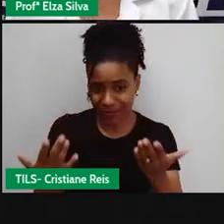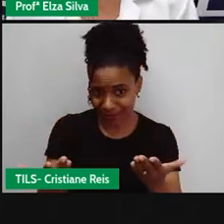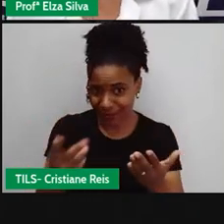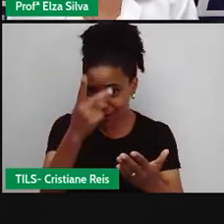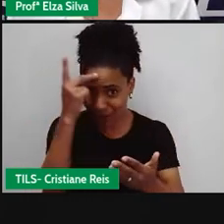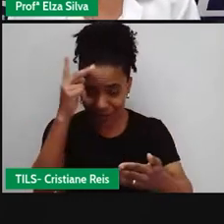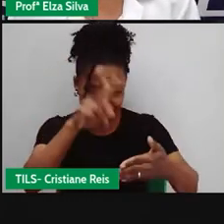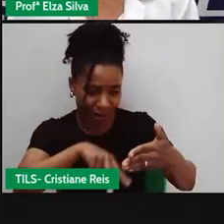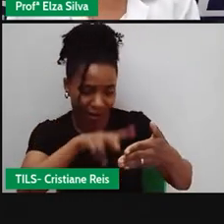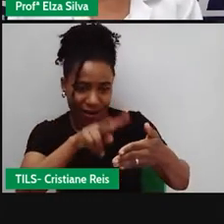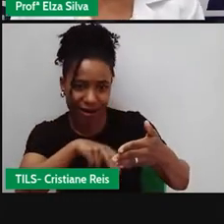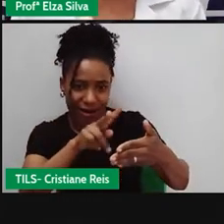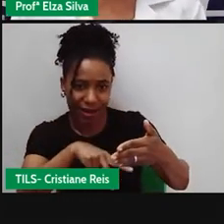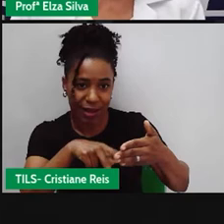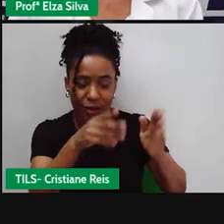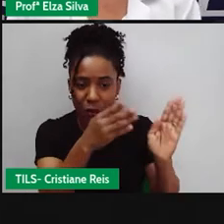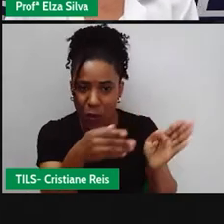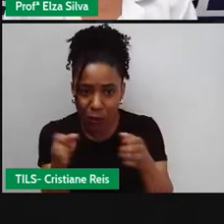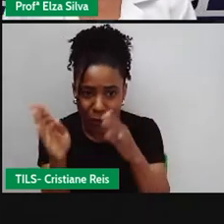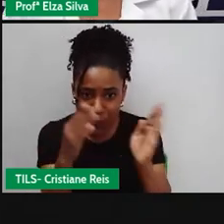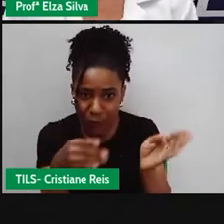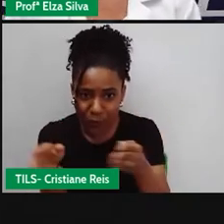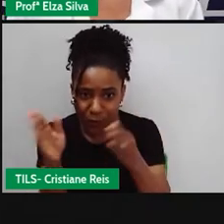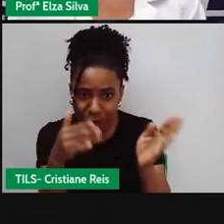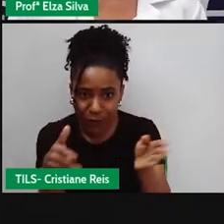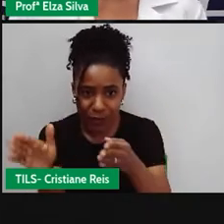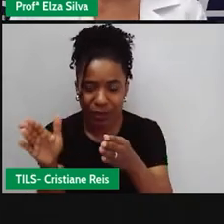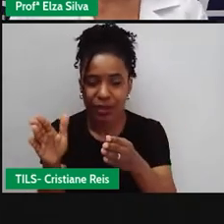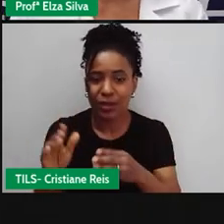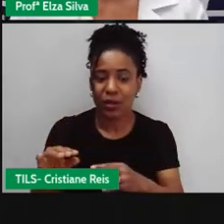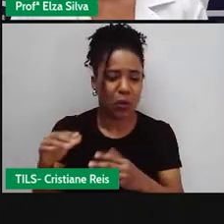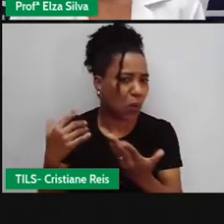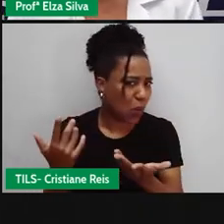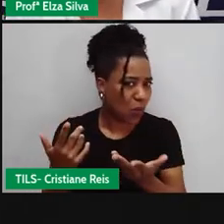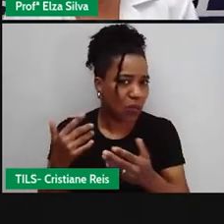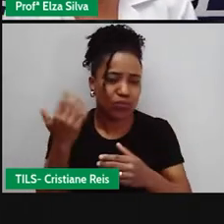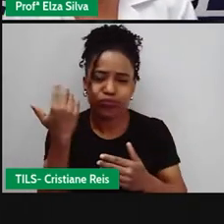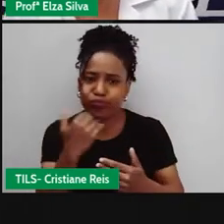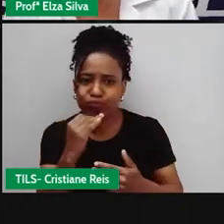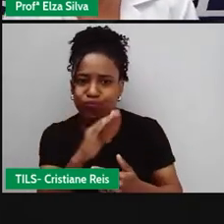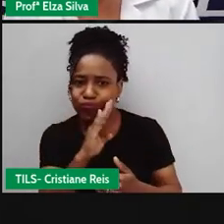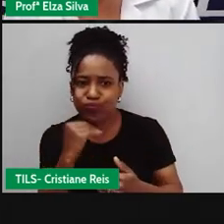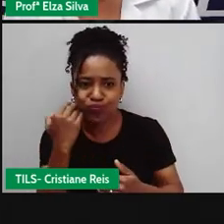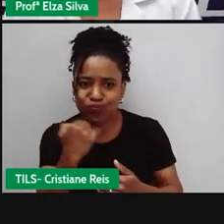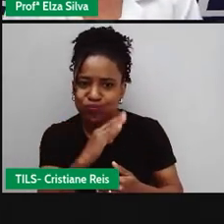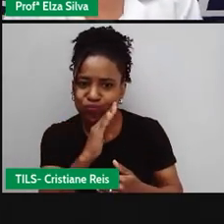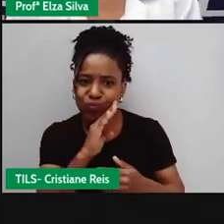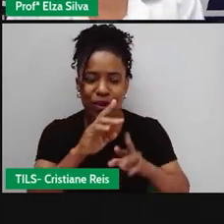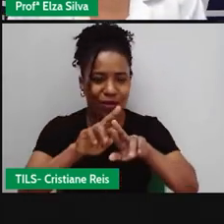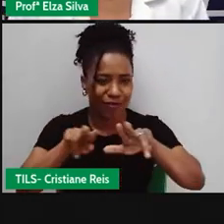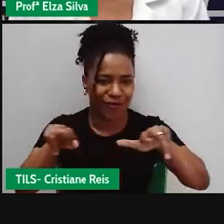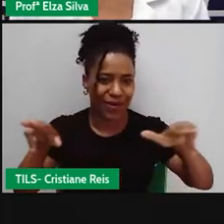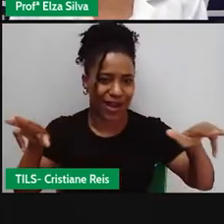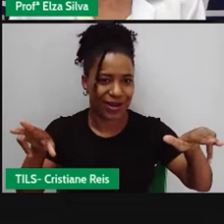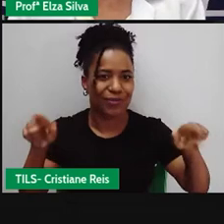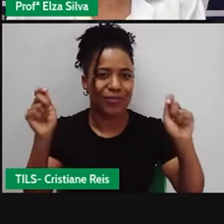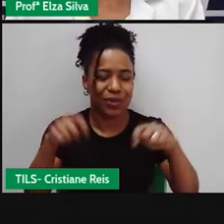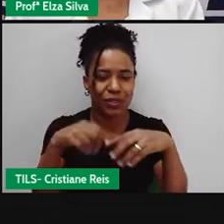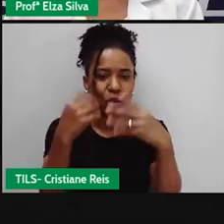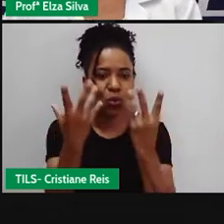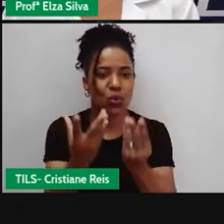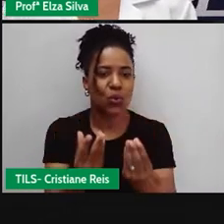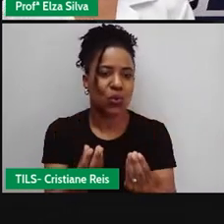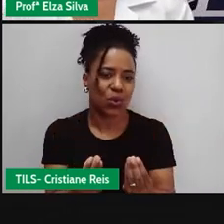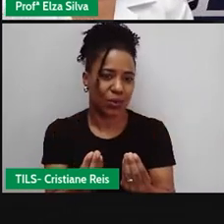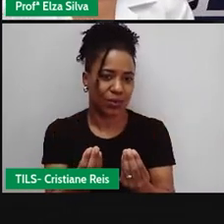ser, como dito antes Um livro, um filme, uma série, um evento A sinopse, ela é